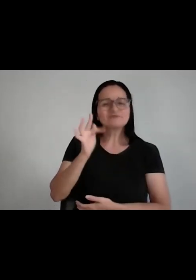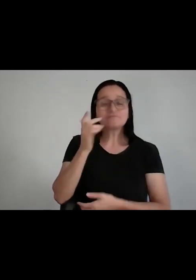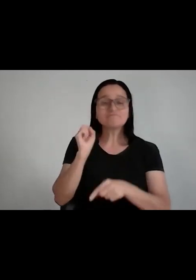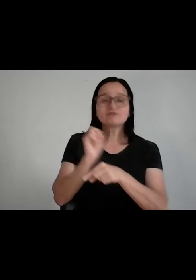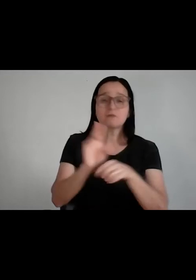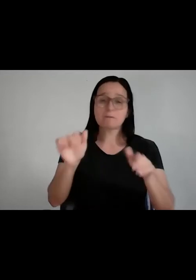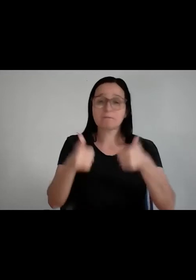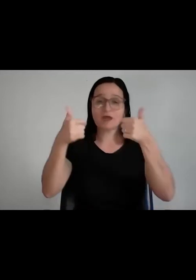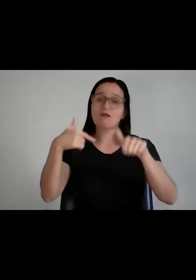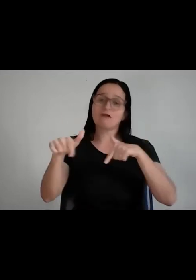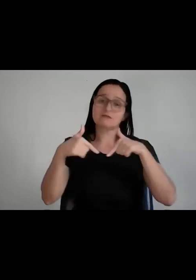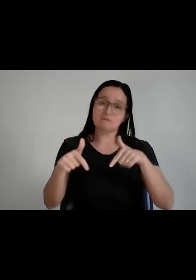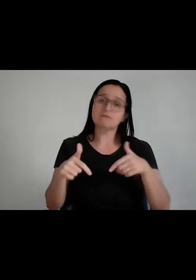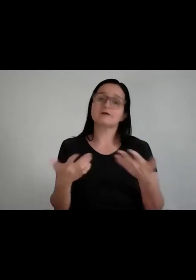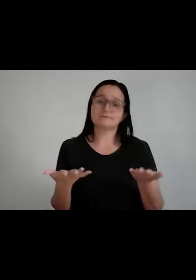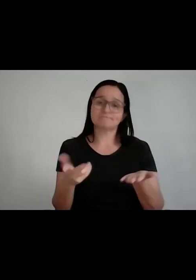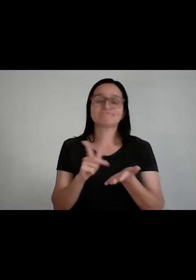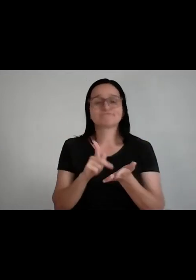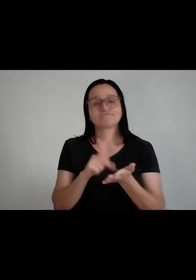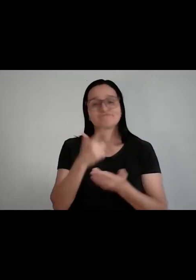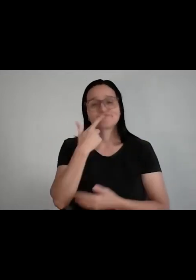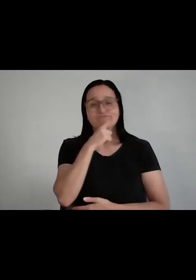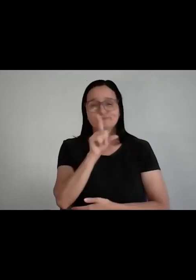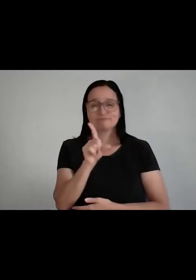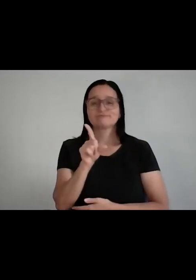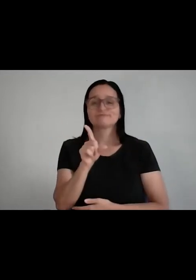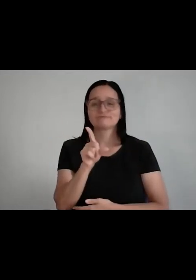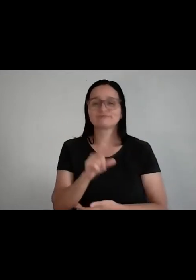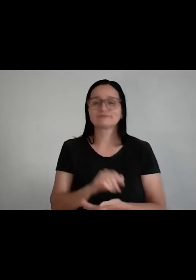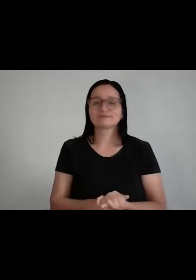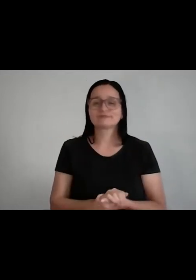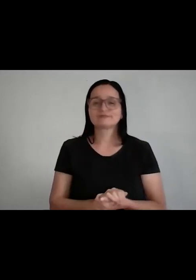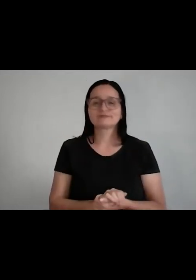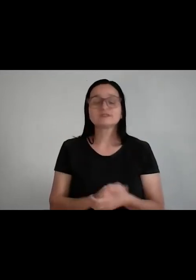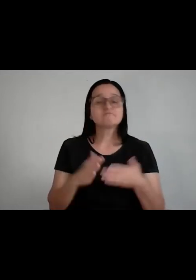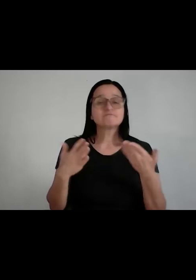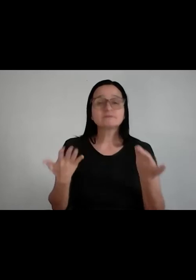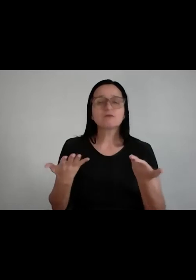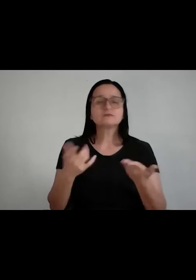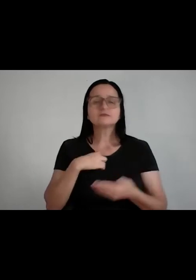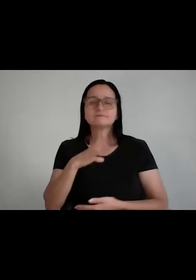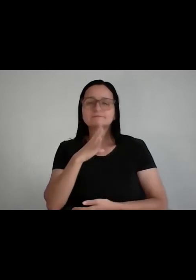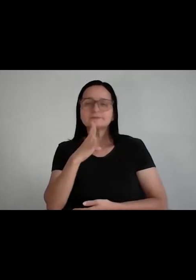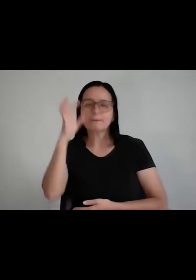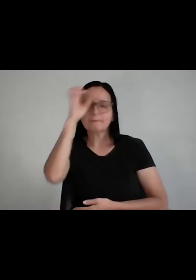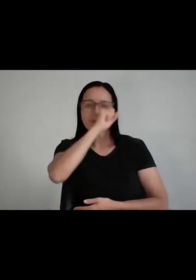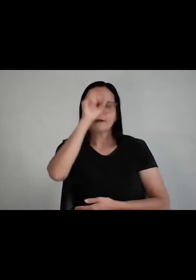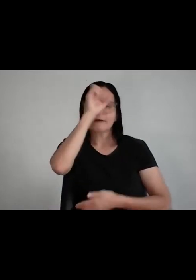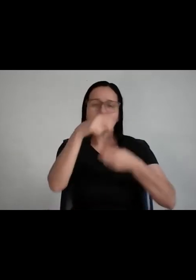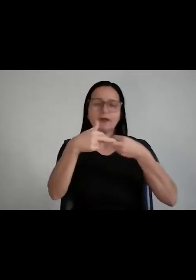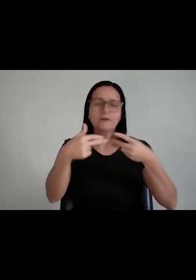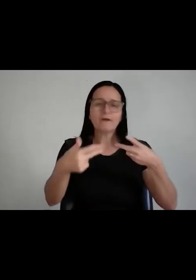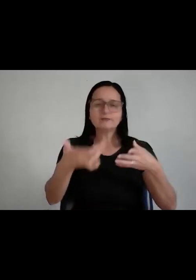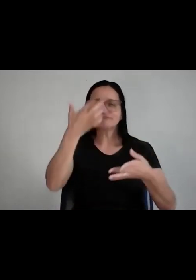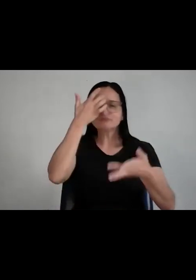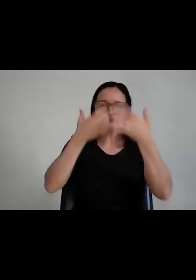melhor performance no mercado de trabalho. Então, com relação ao conhecimento técnico, vai ficar na sua conta